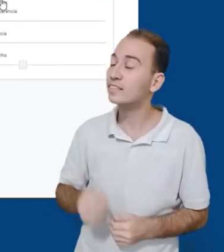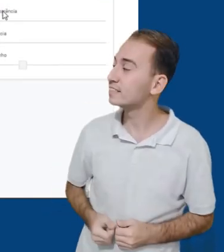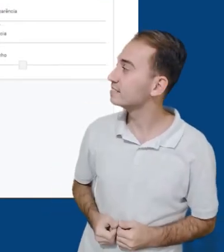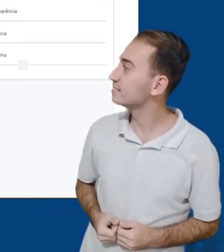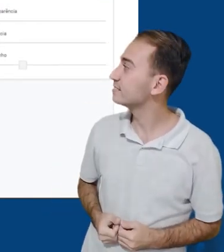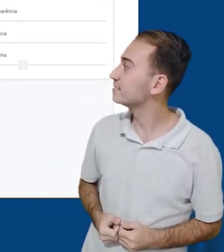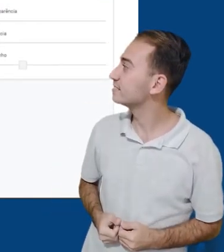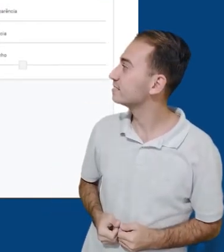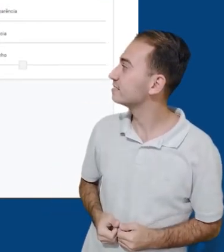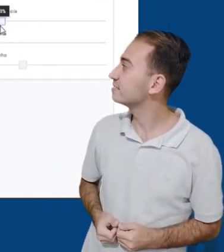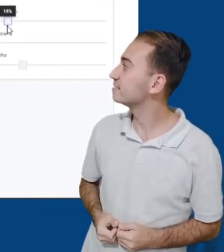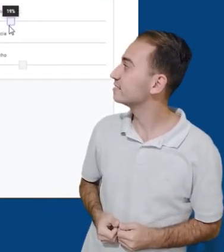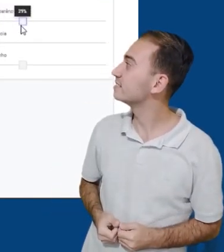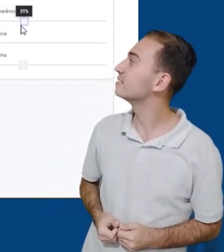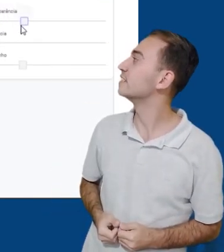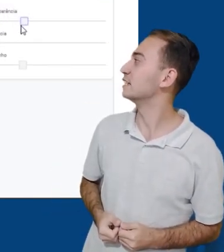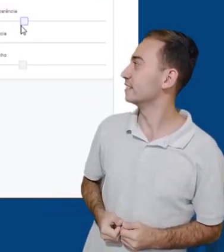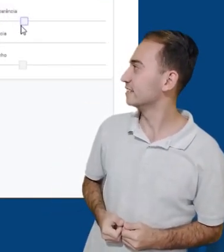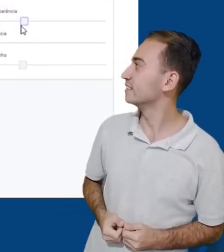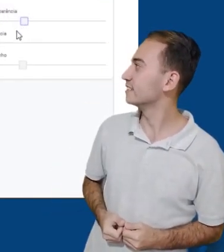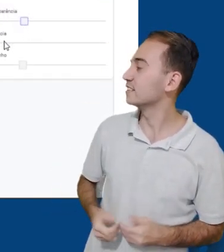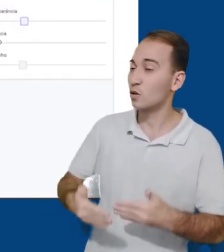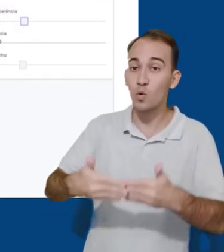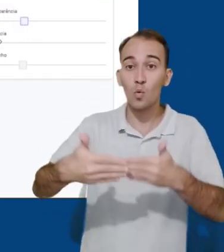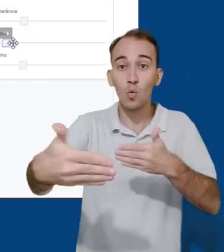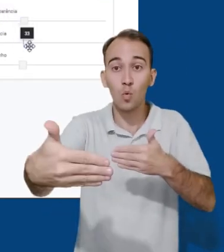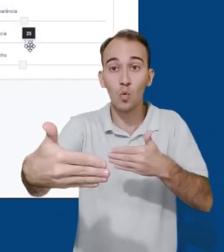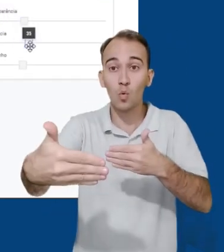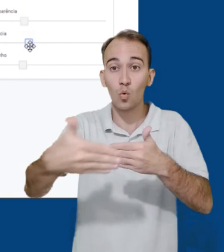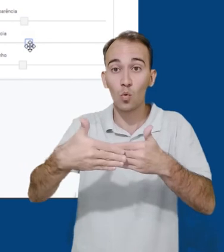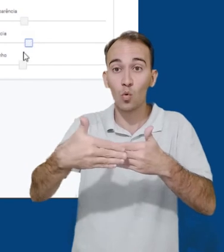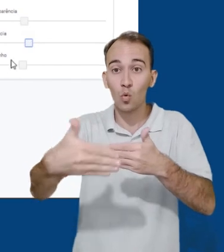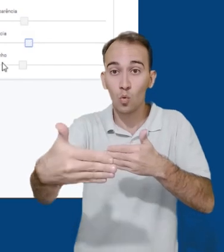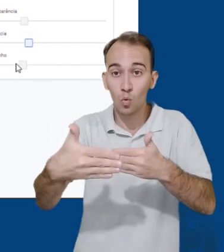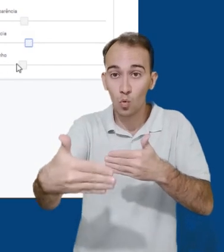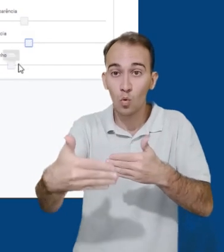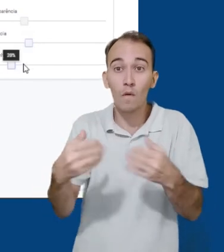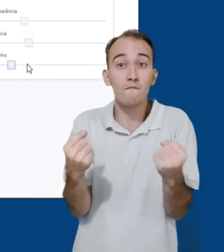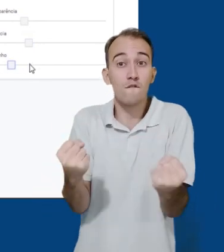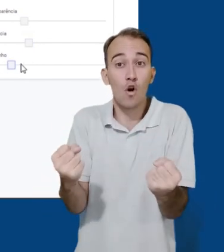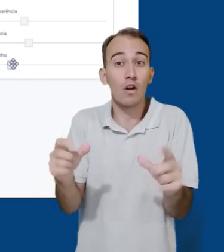podemos ajustar a transparência, a distância e o tamanho.